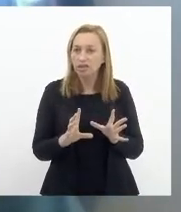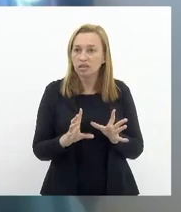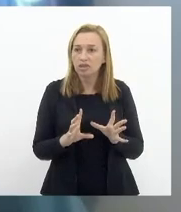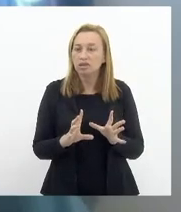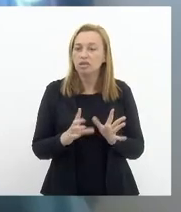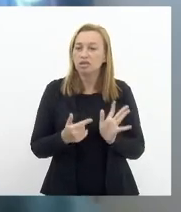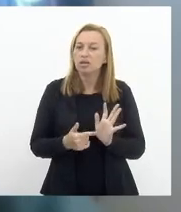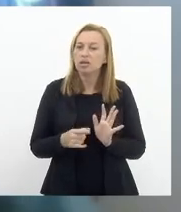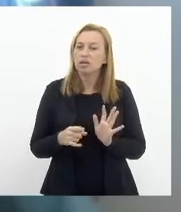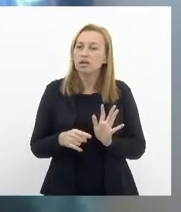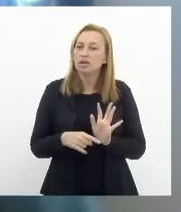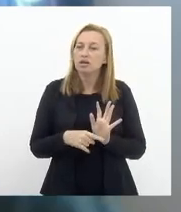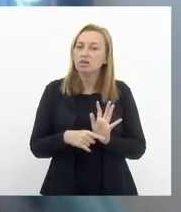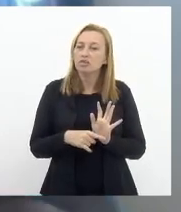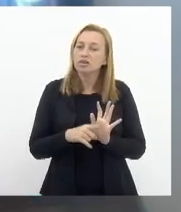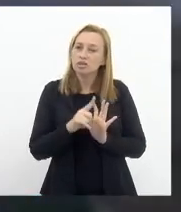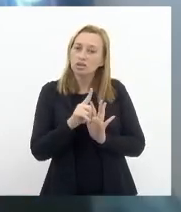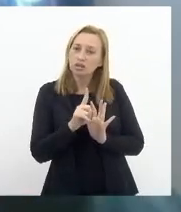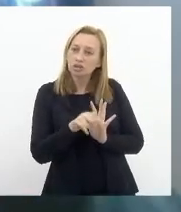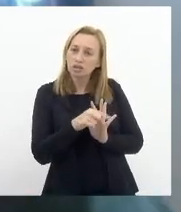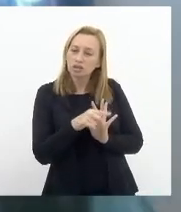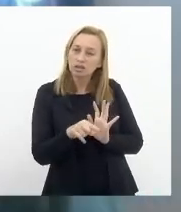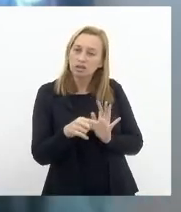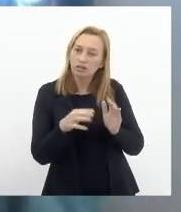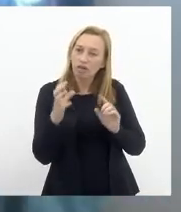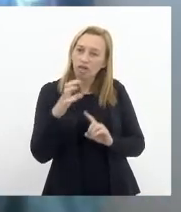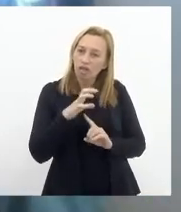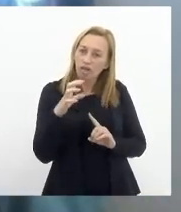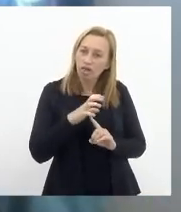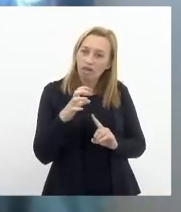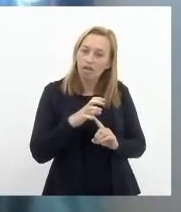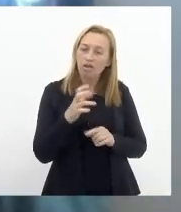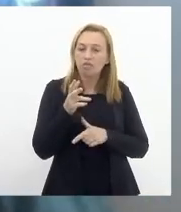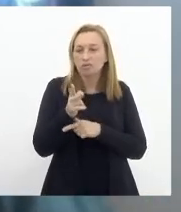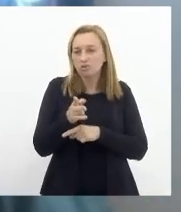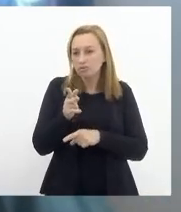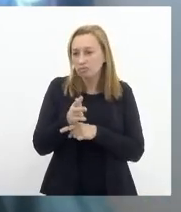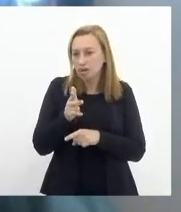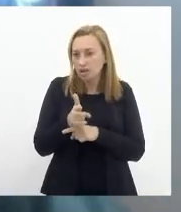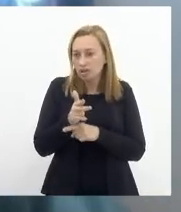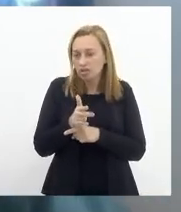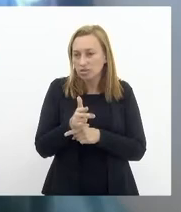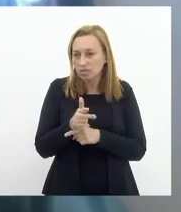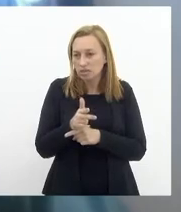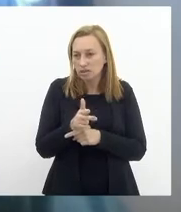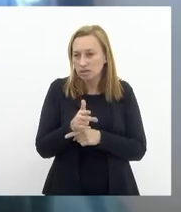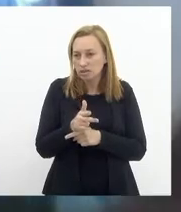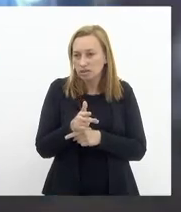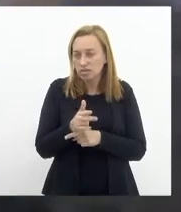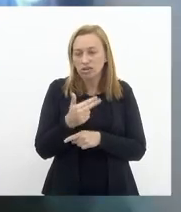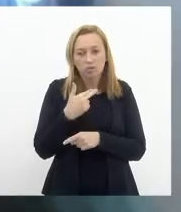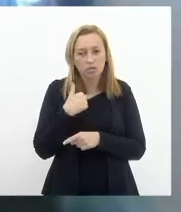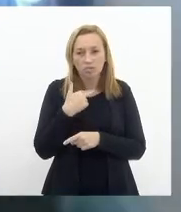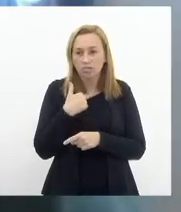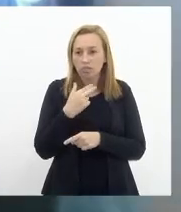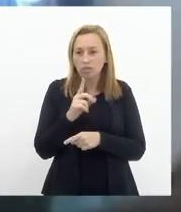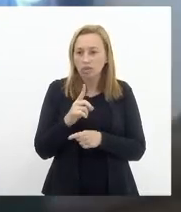haja repressão que haja filmagem sem autorização que um professor possa ser